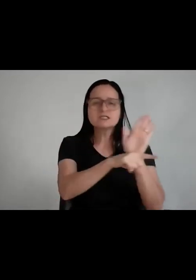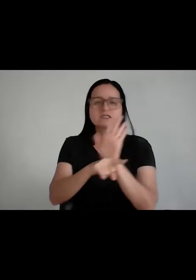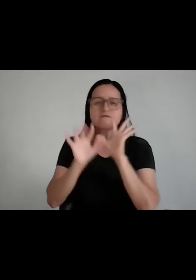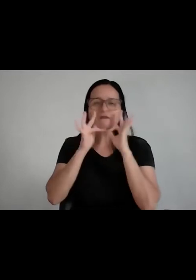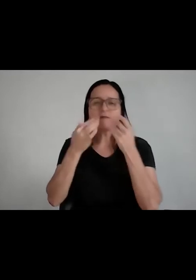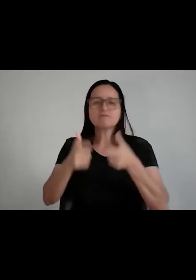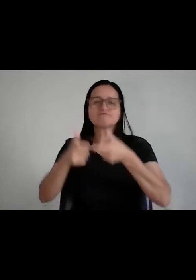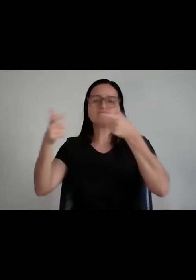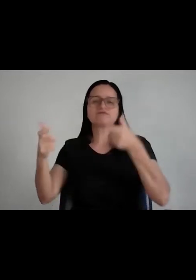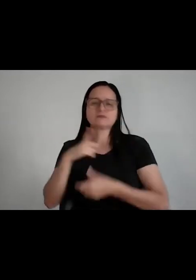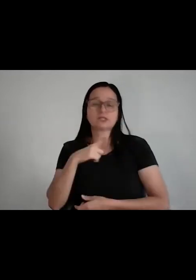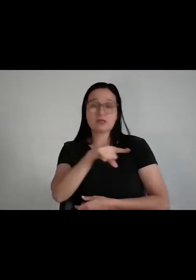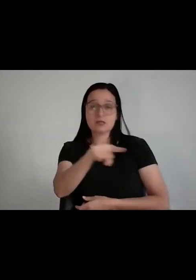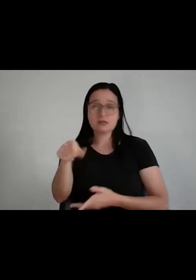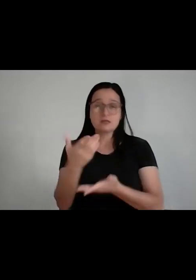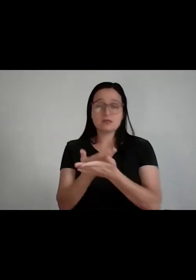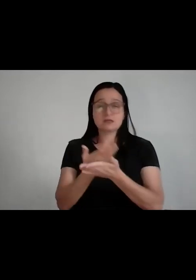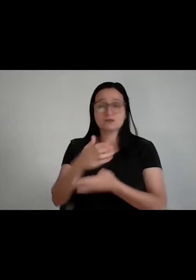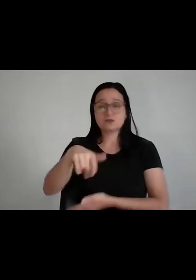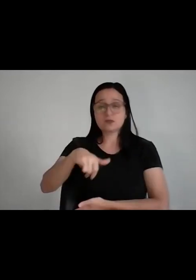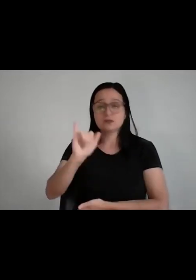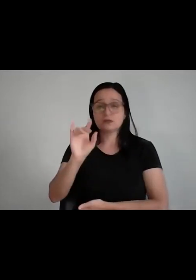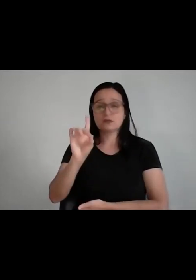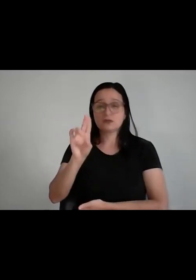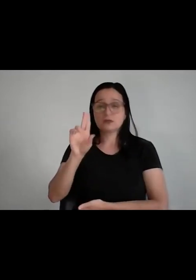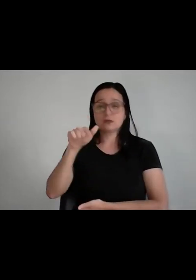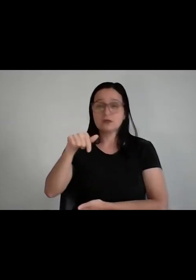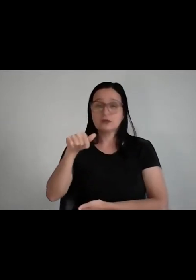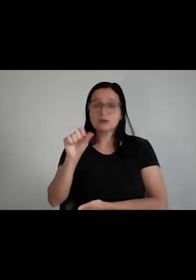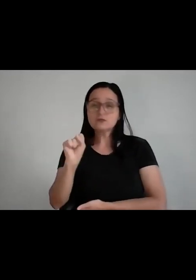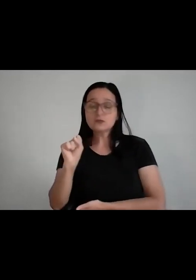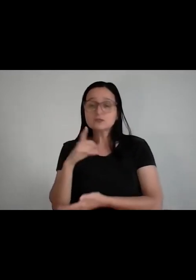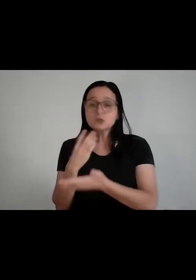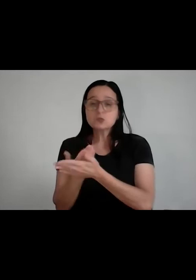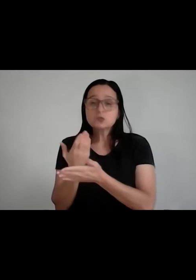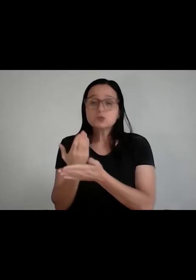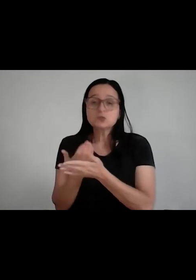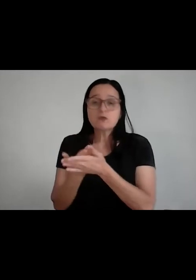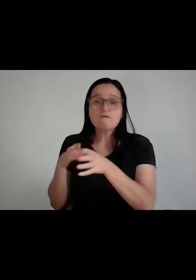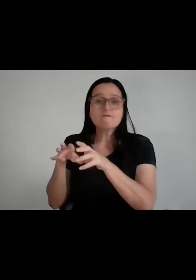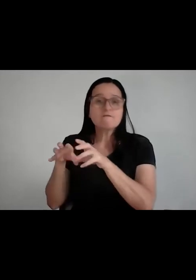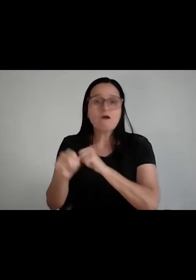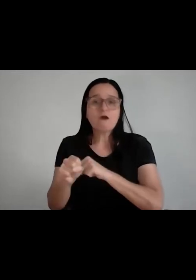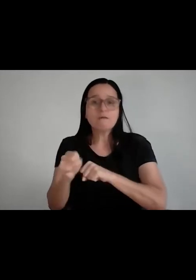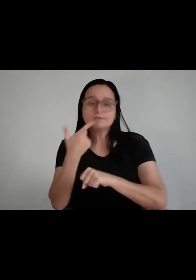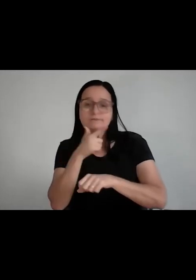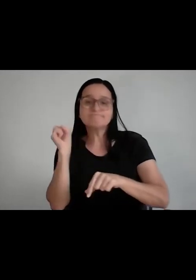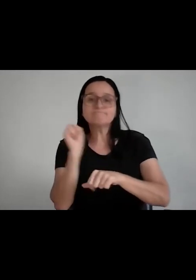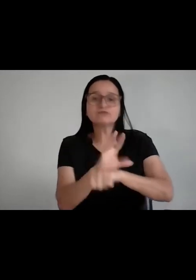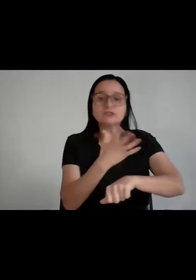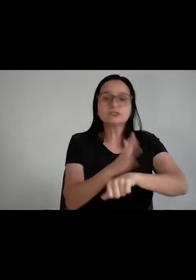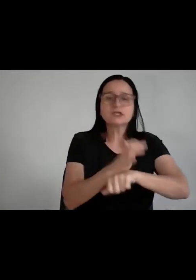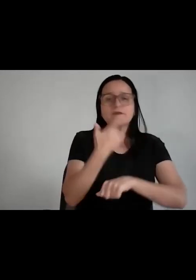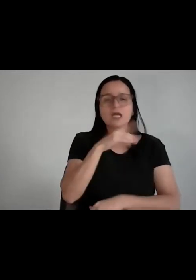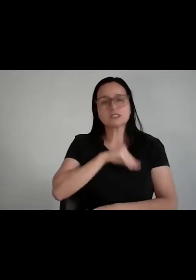e dux que se forma e morre de uma vaga de trainee, ele vai ganhar 7 mil reais ou mais, dependendo da empresa. E aí,